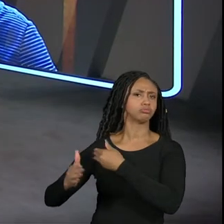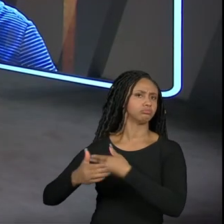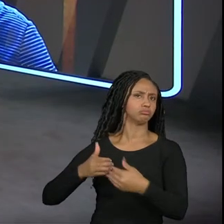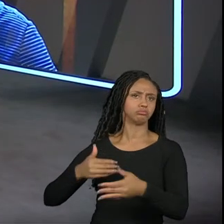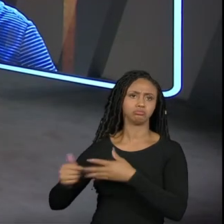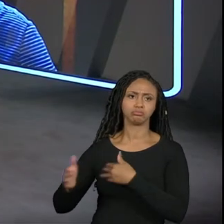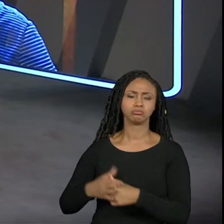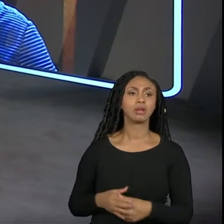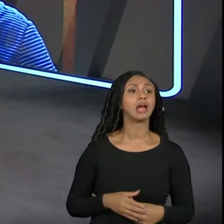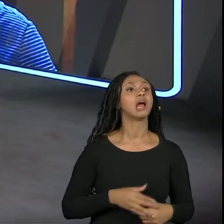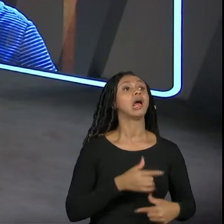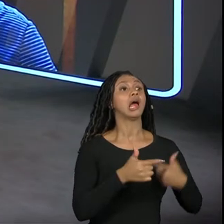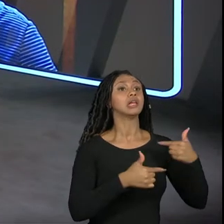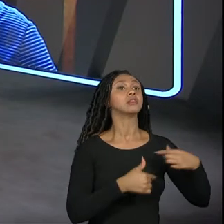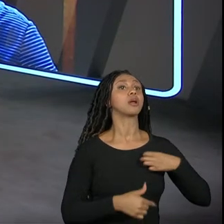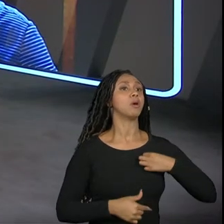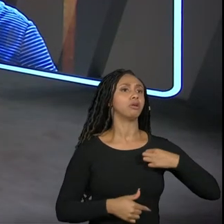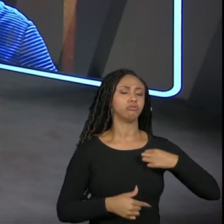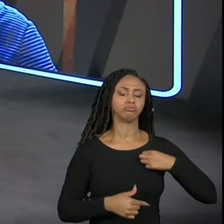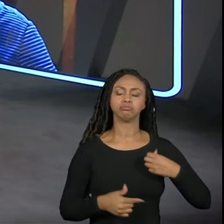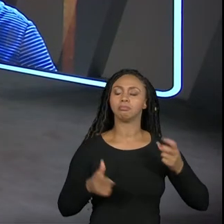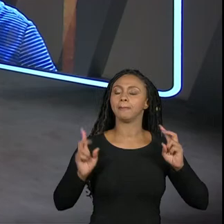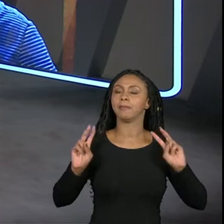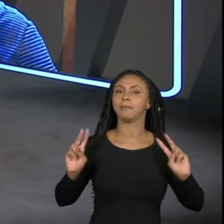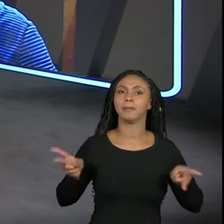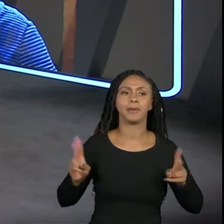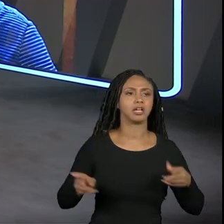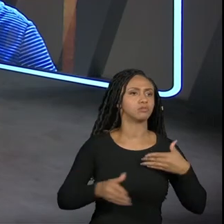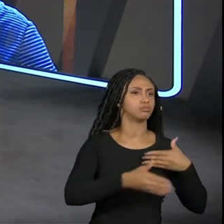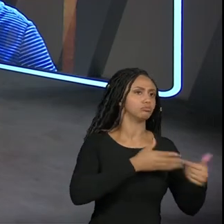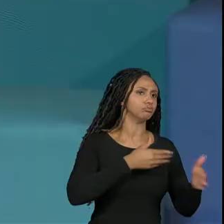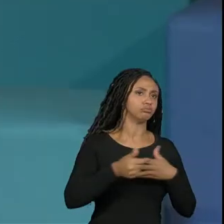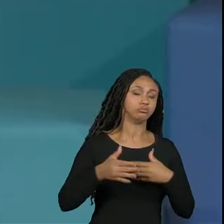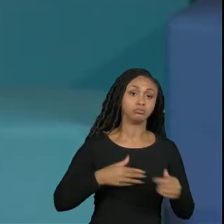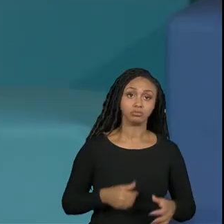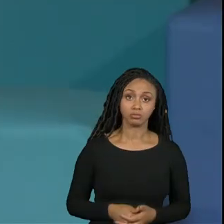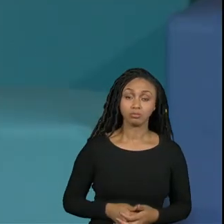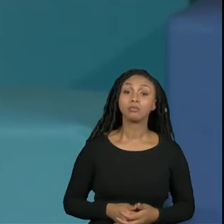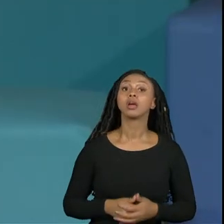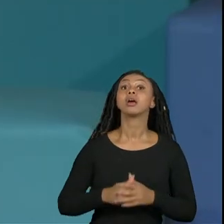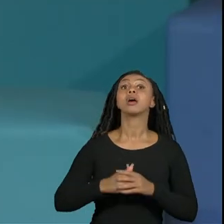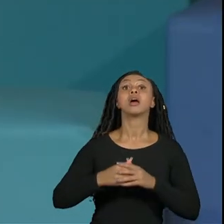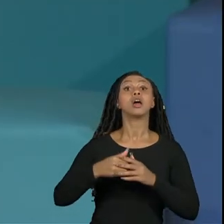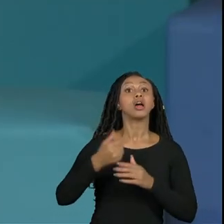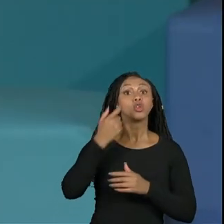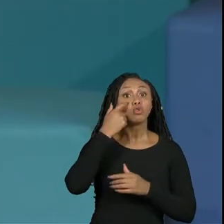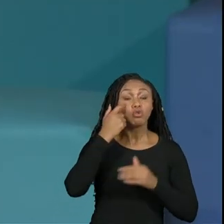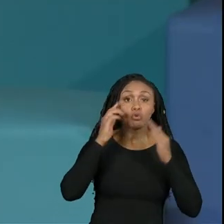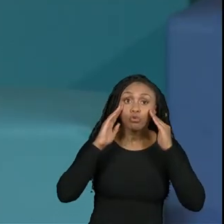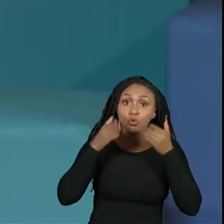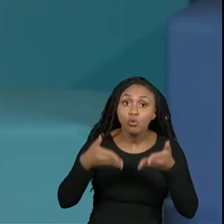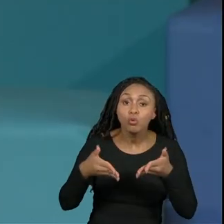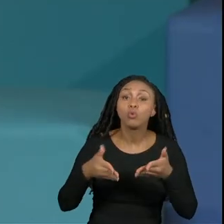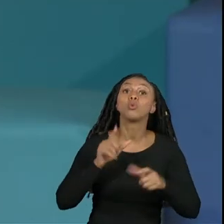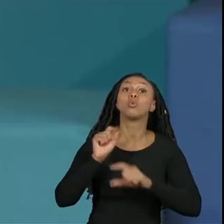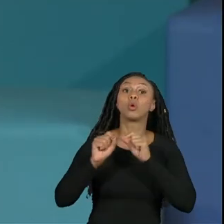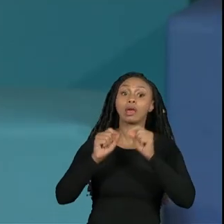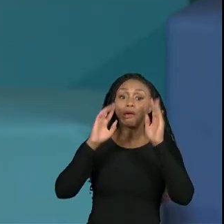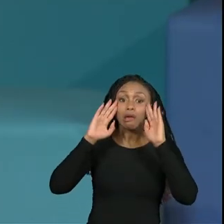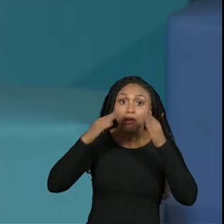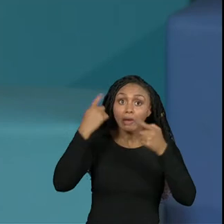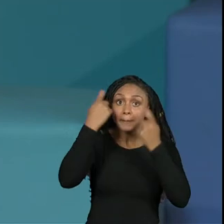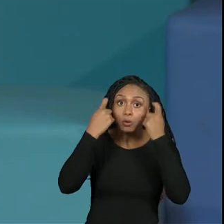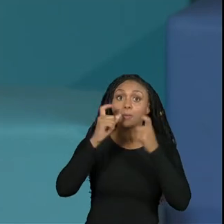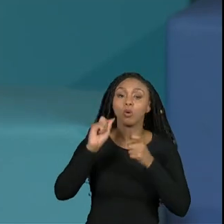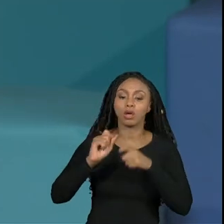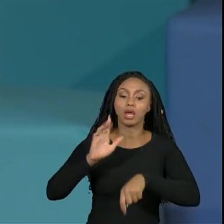trabalho e voluntariado a mesma coisa né se preocupa com os prazos se preocupa em